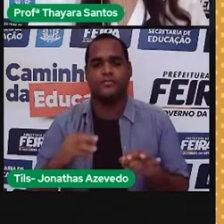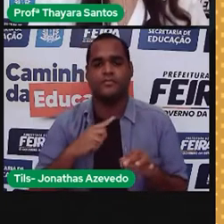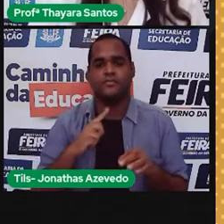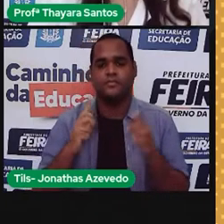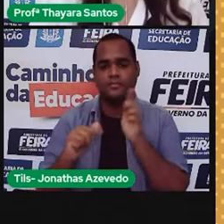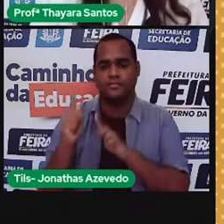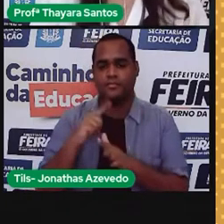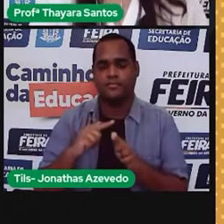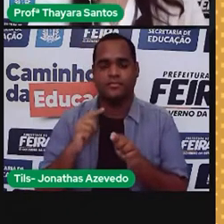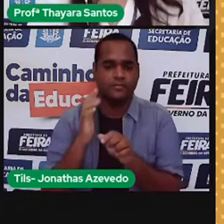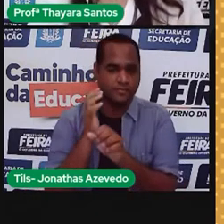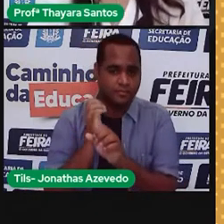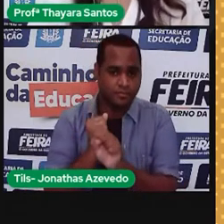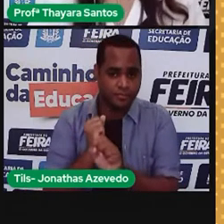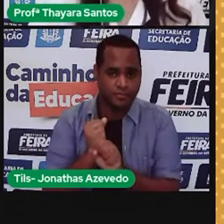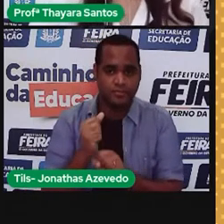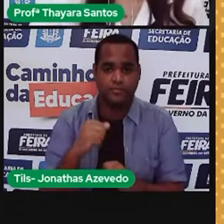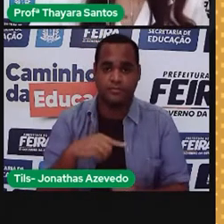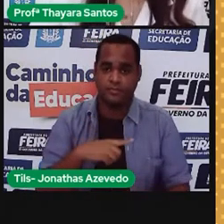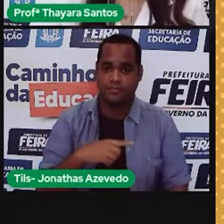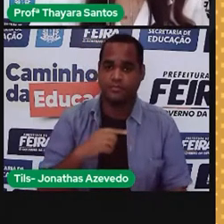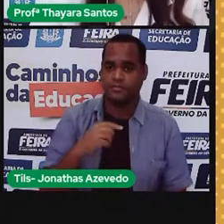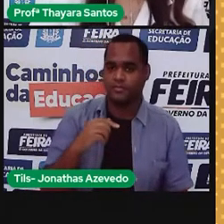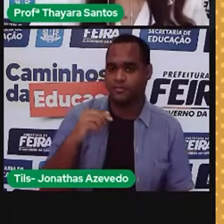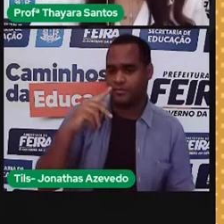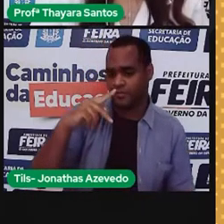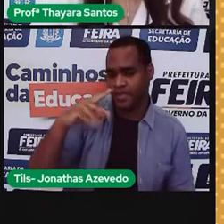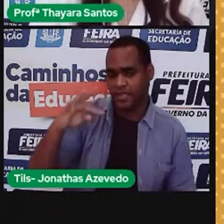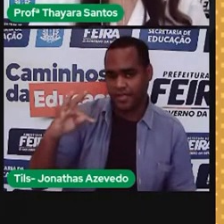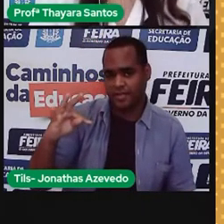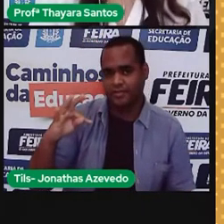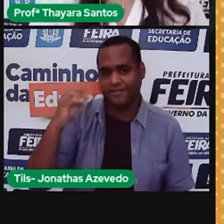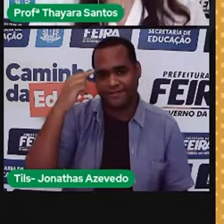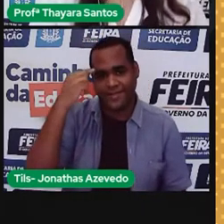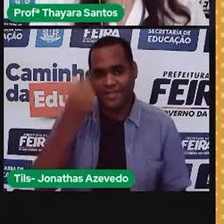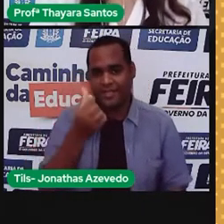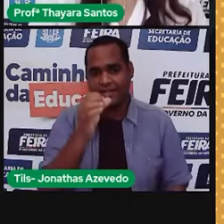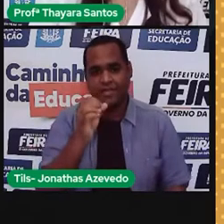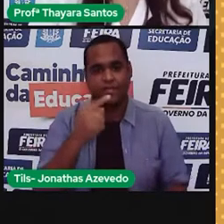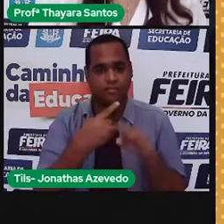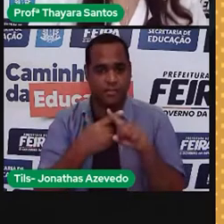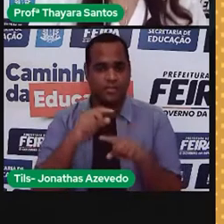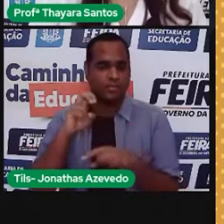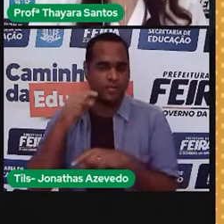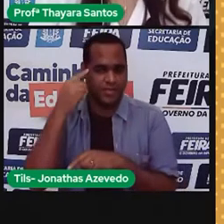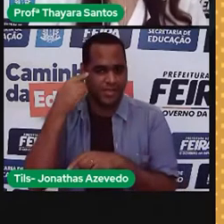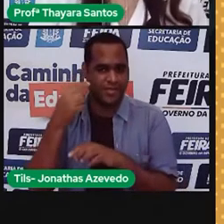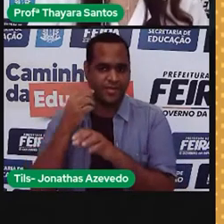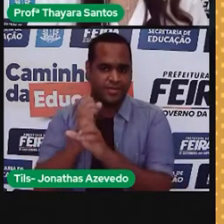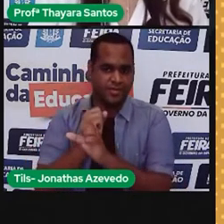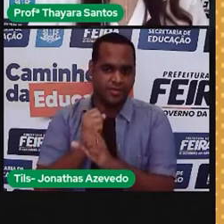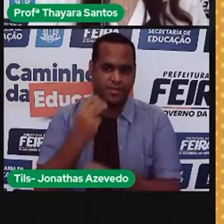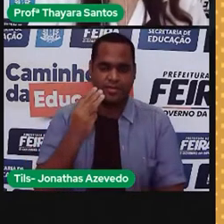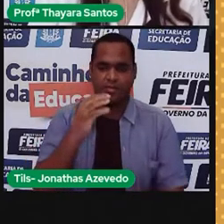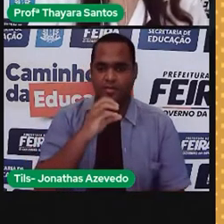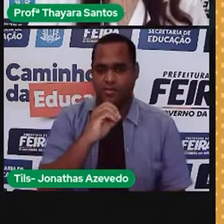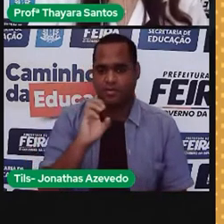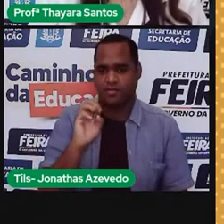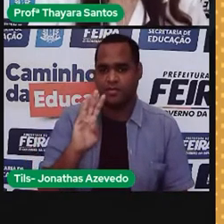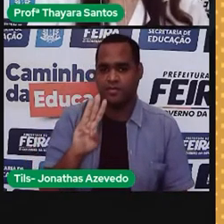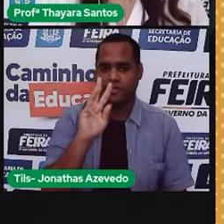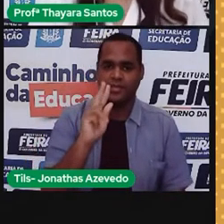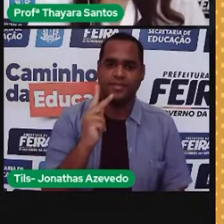potência pelo tempo. Então, eu vou multiplicar os 60 watts por 5. Vou chegar nesse resultado aqui. 300